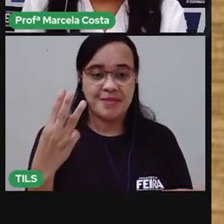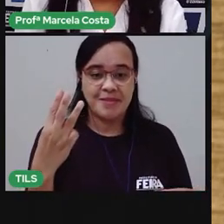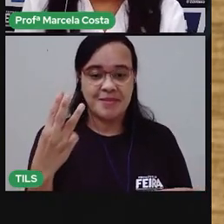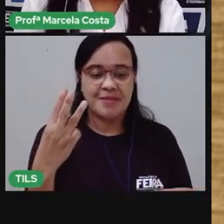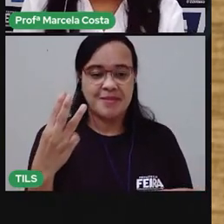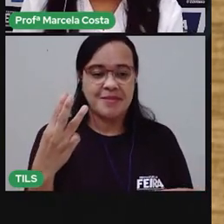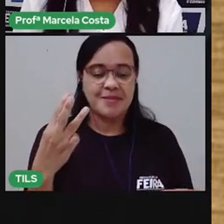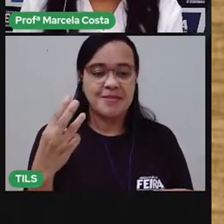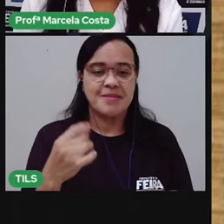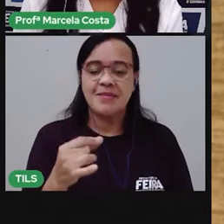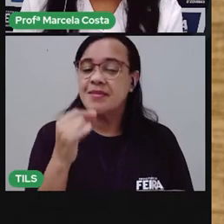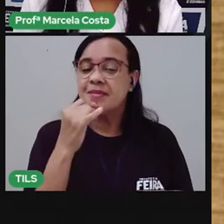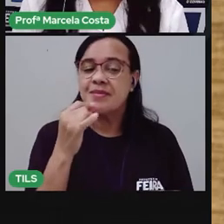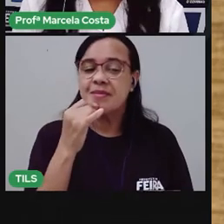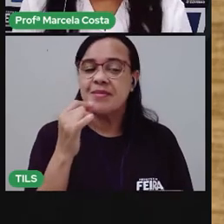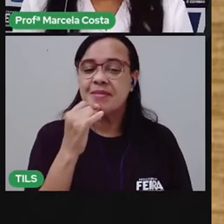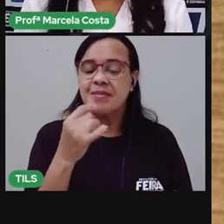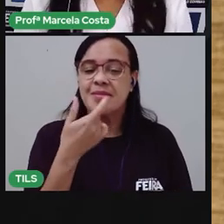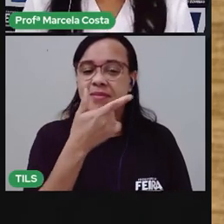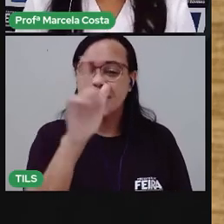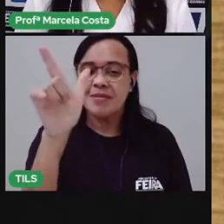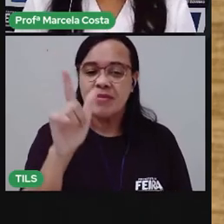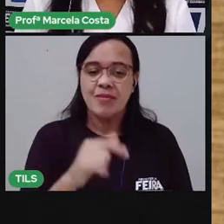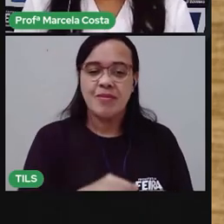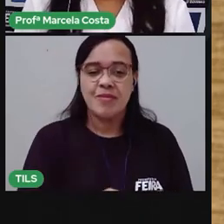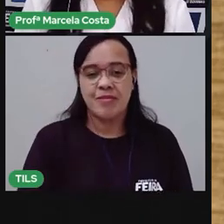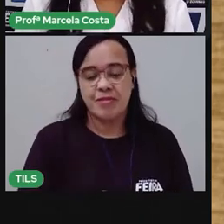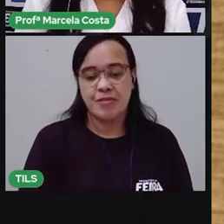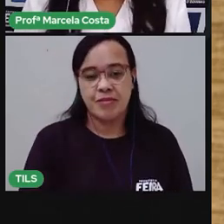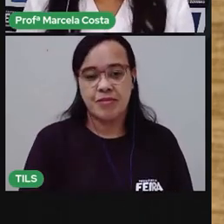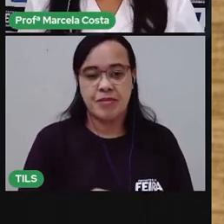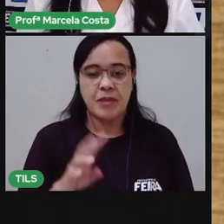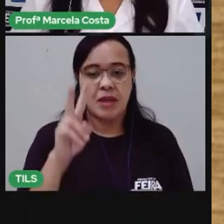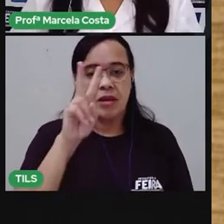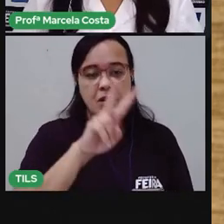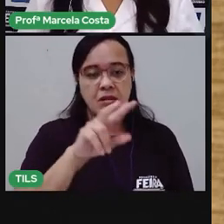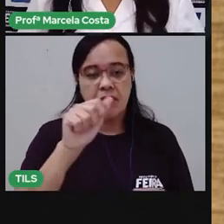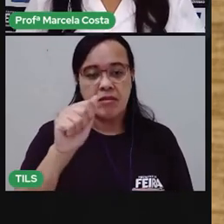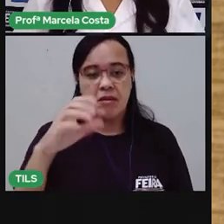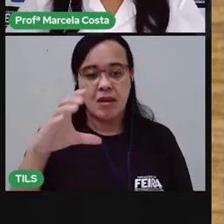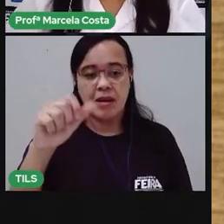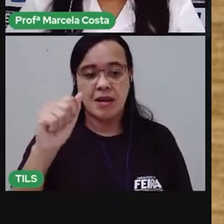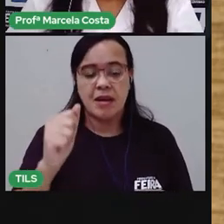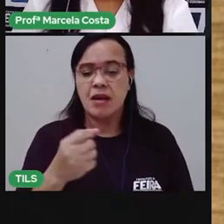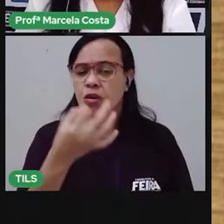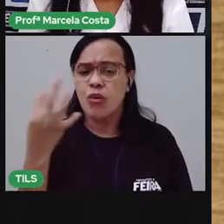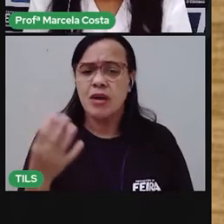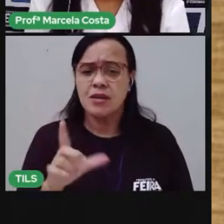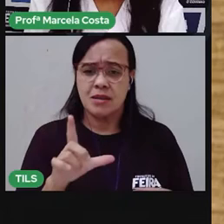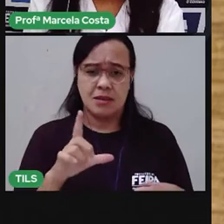Outro exemplo. Vaca. Quantas sílabas tem vaca?